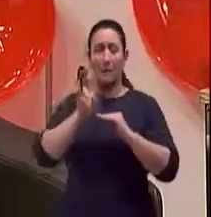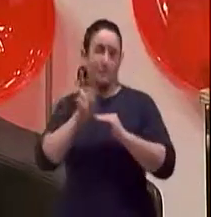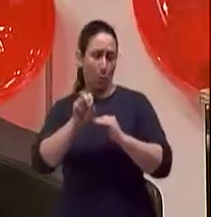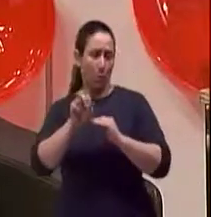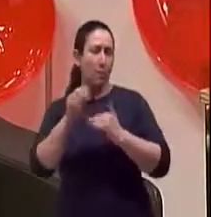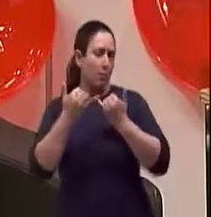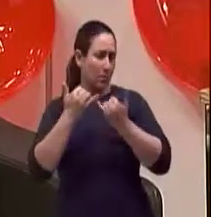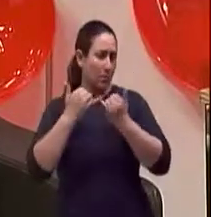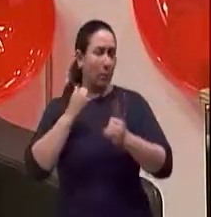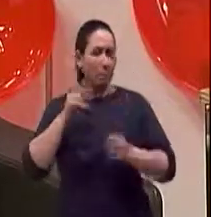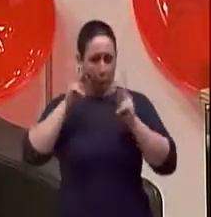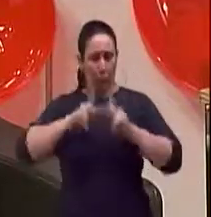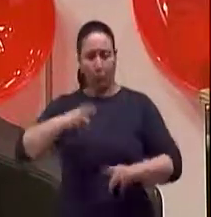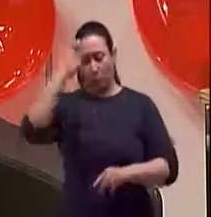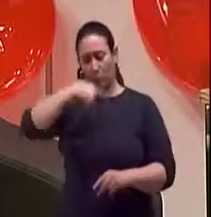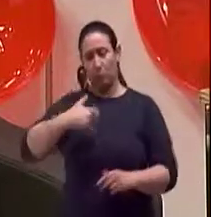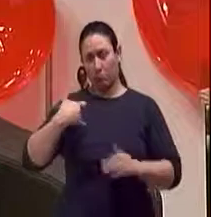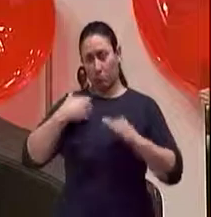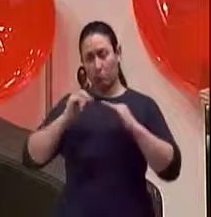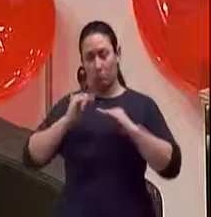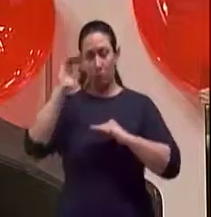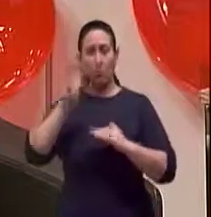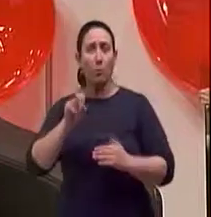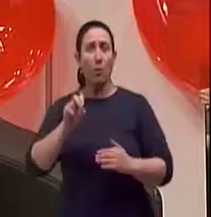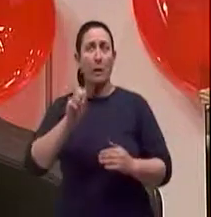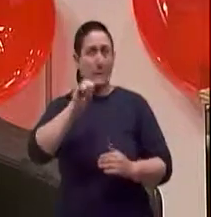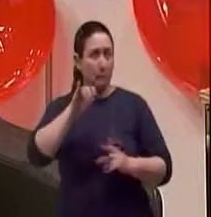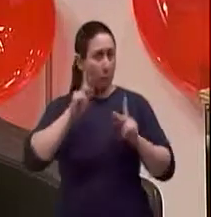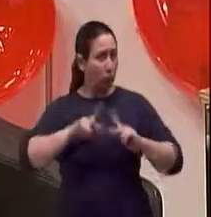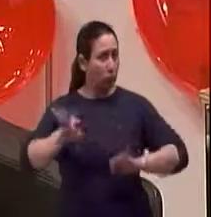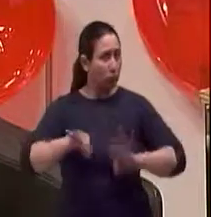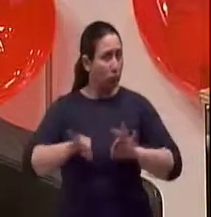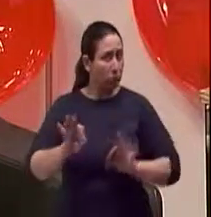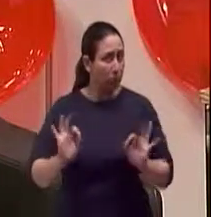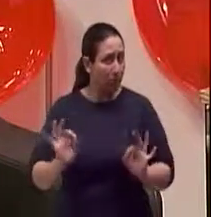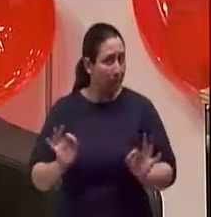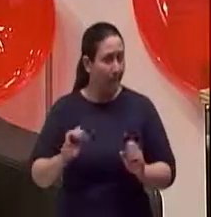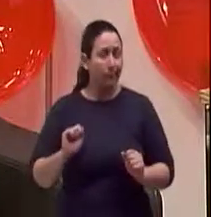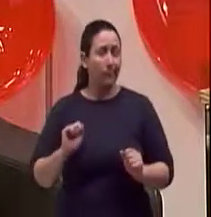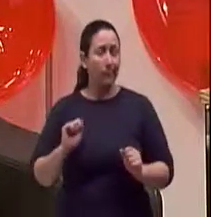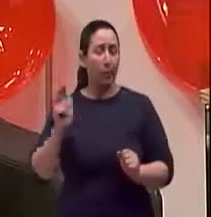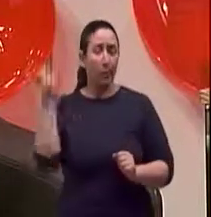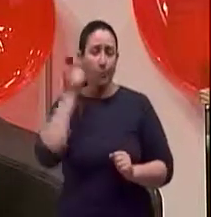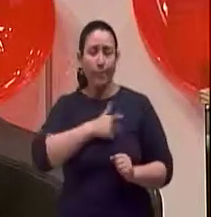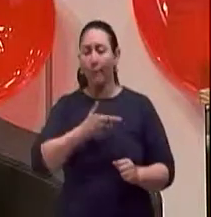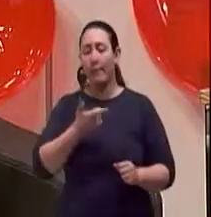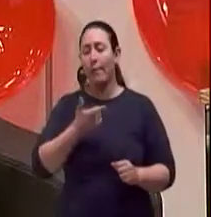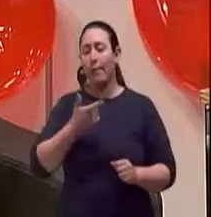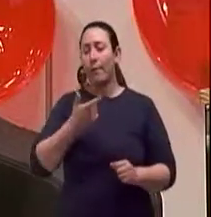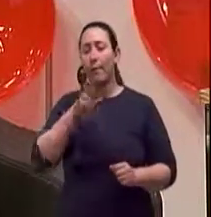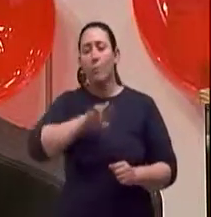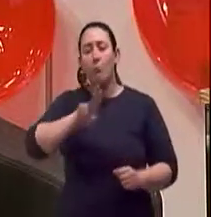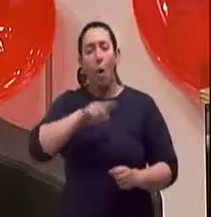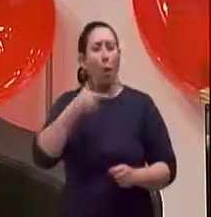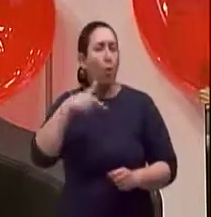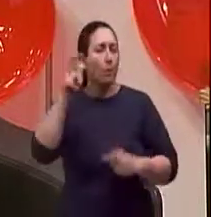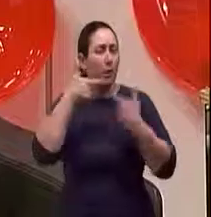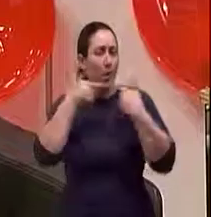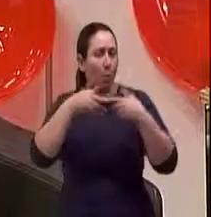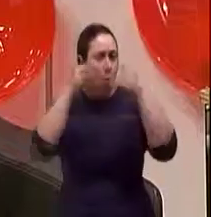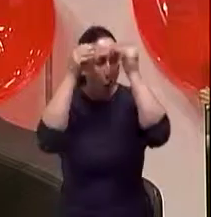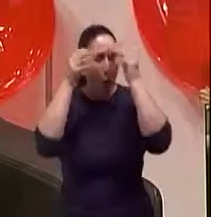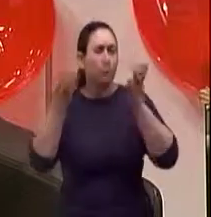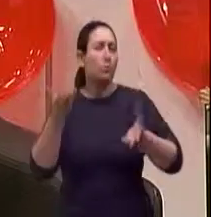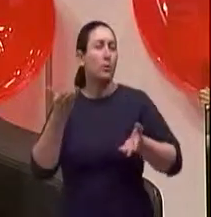auge da vida. Se essa pessoa não está se preparando para saber lidar com jovens que usam outro tipo de linguagem, querem as coisas